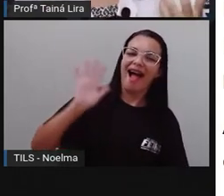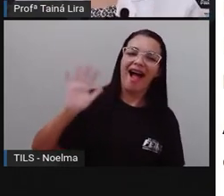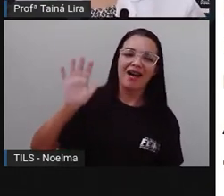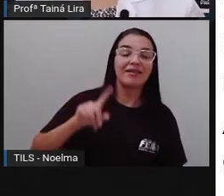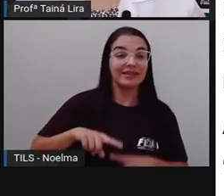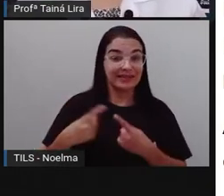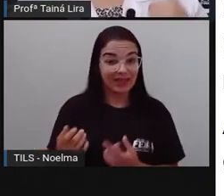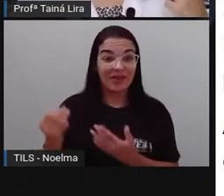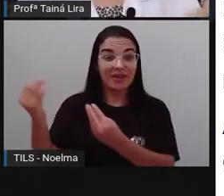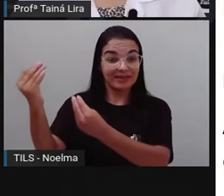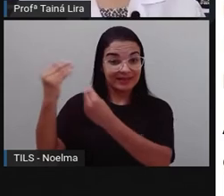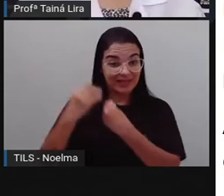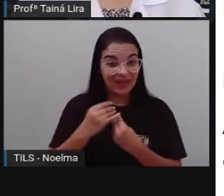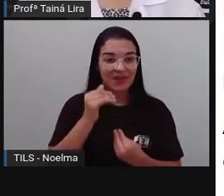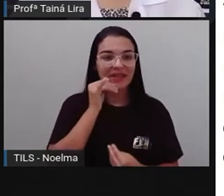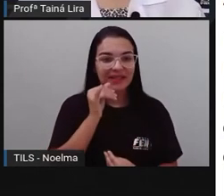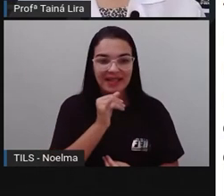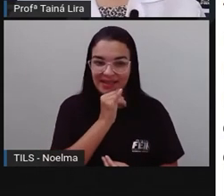italianos.